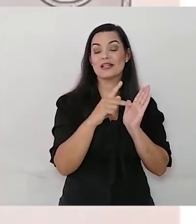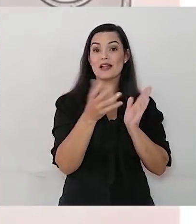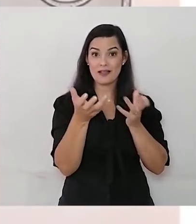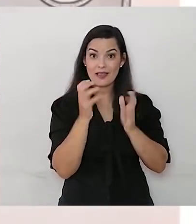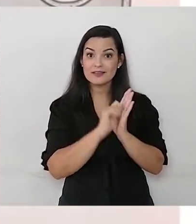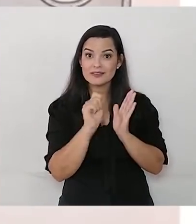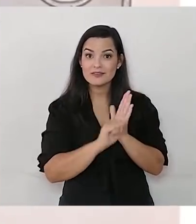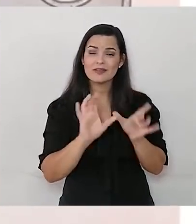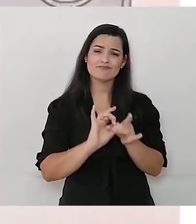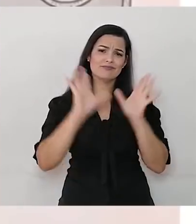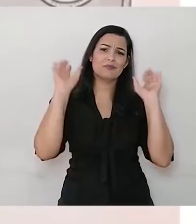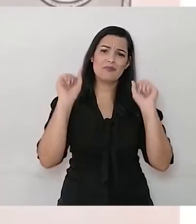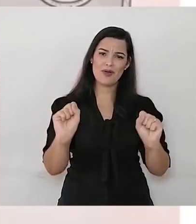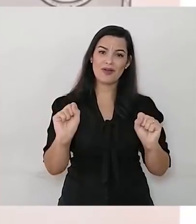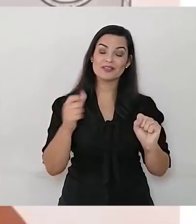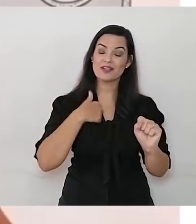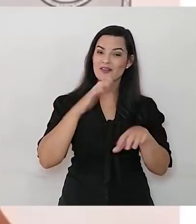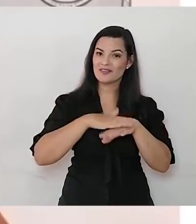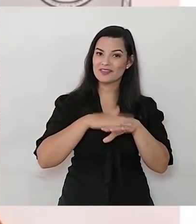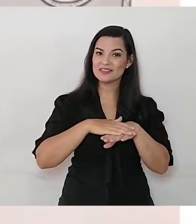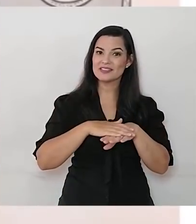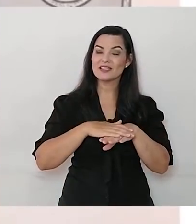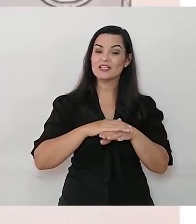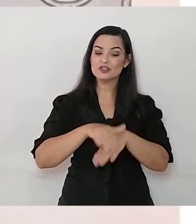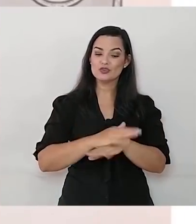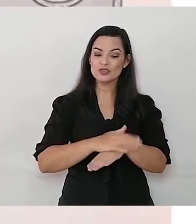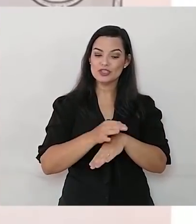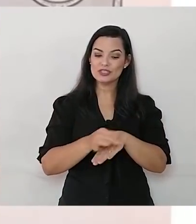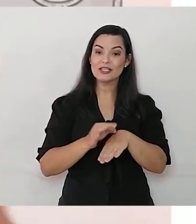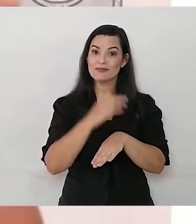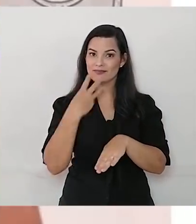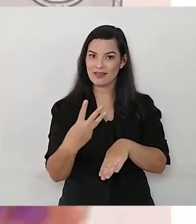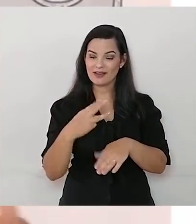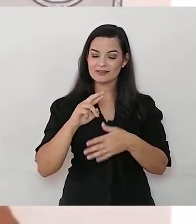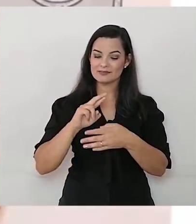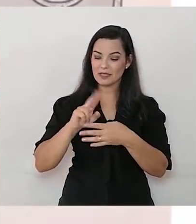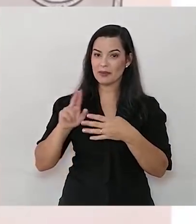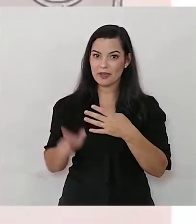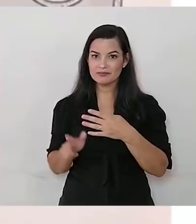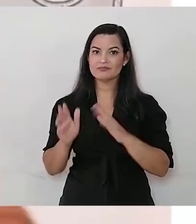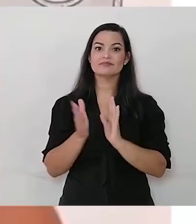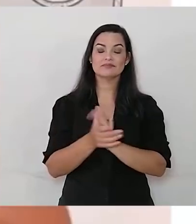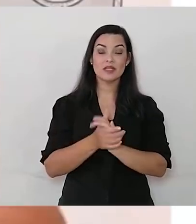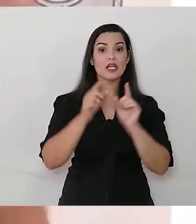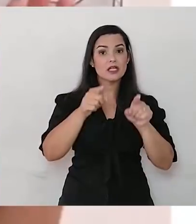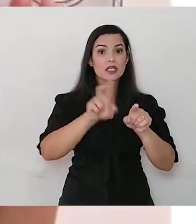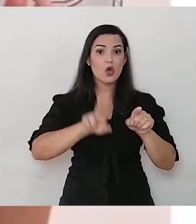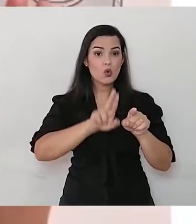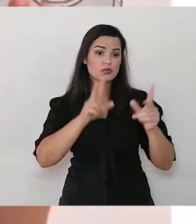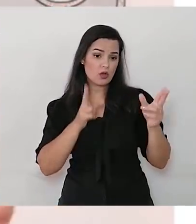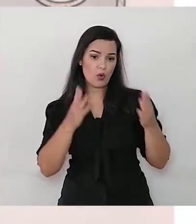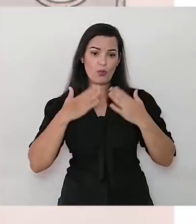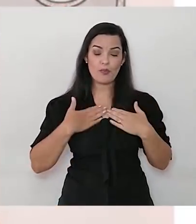Fique à vontade. Eu vou fazer três joaninhas de tipos diferentes. E você pode usar essas formas e as formas que